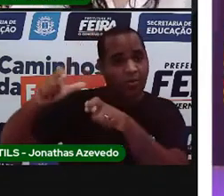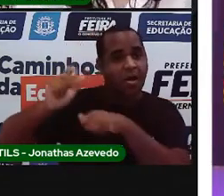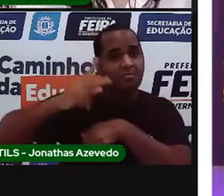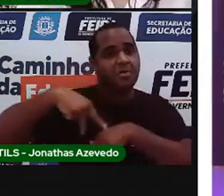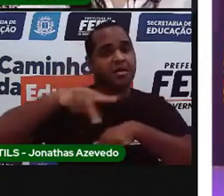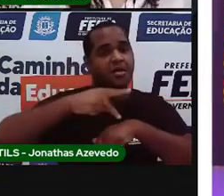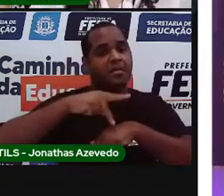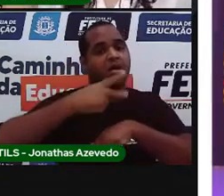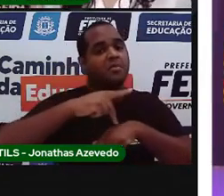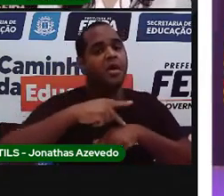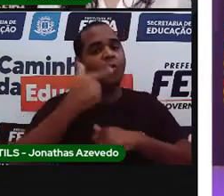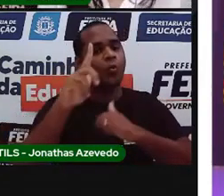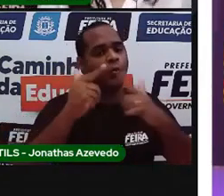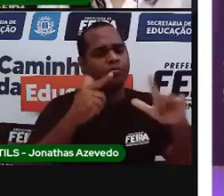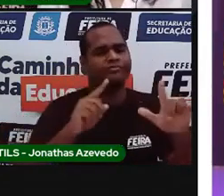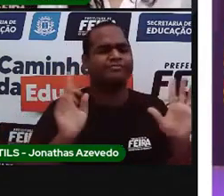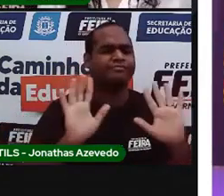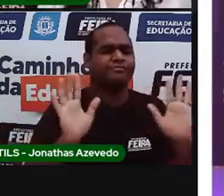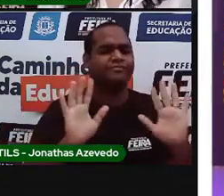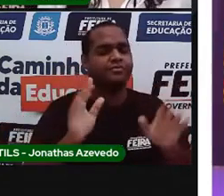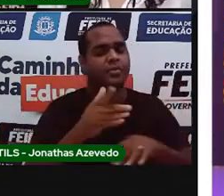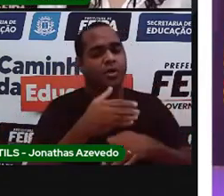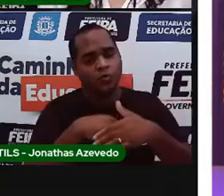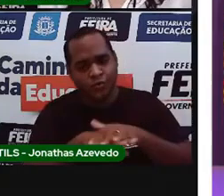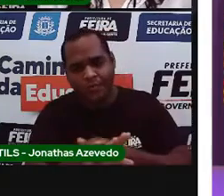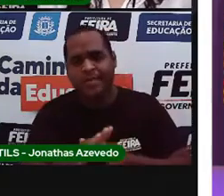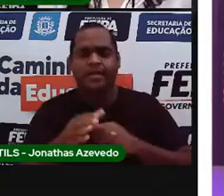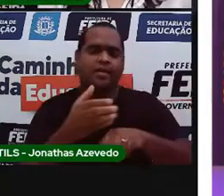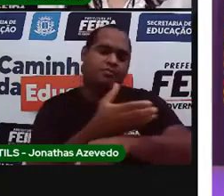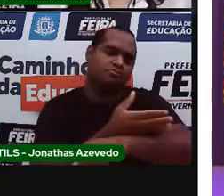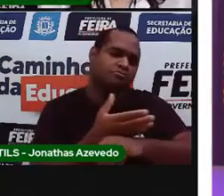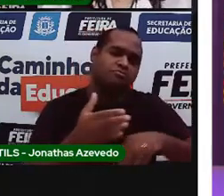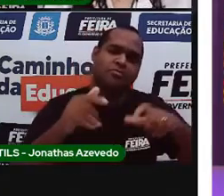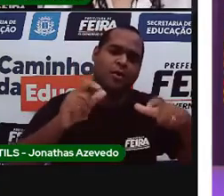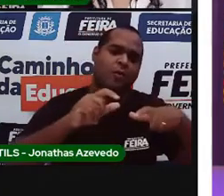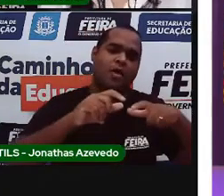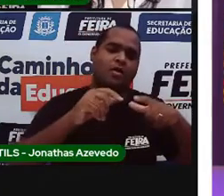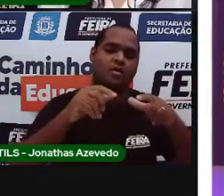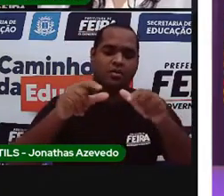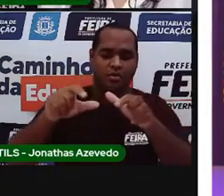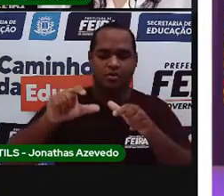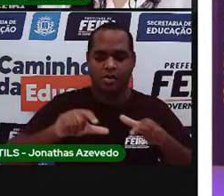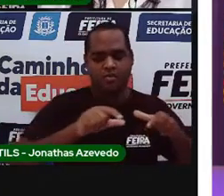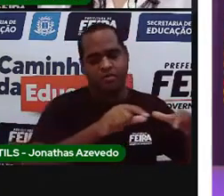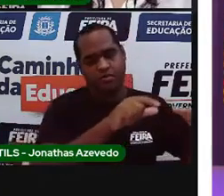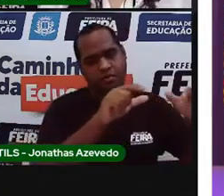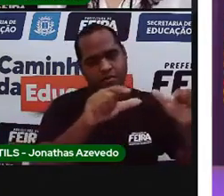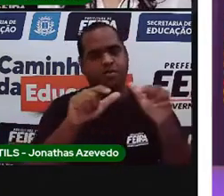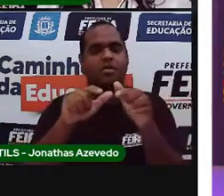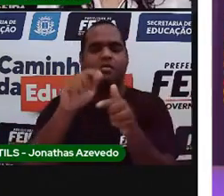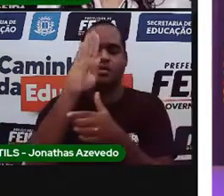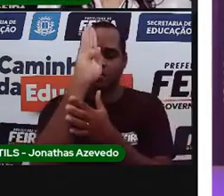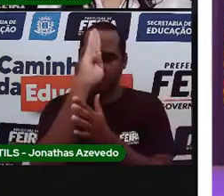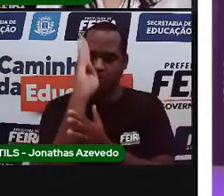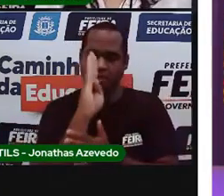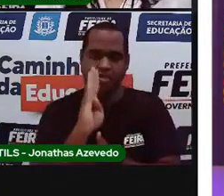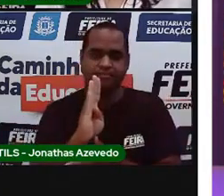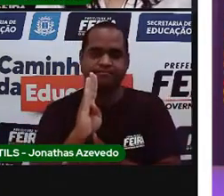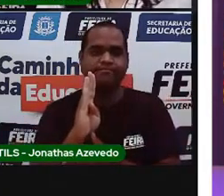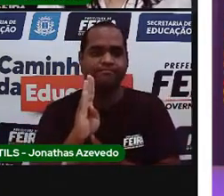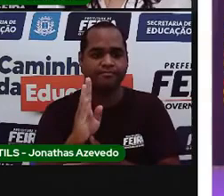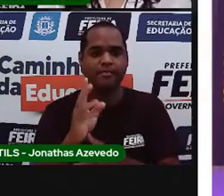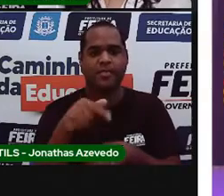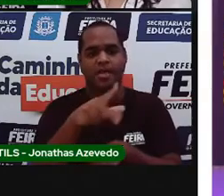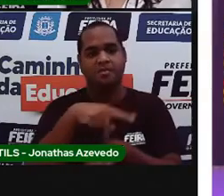países. Nós temos costumes e tradições por regiões do Brasil. O nosso país